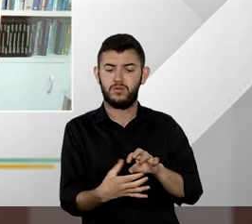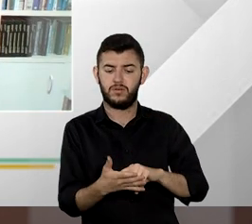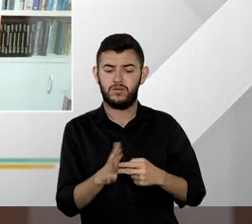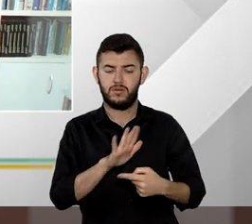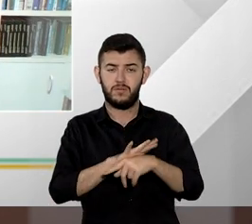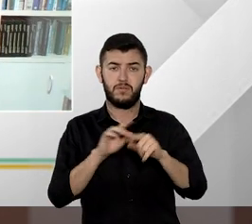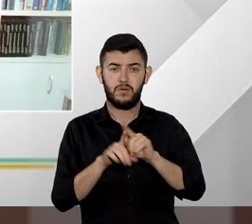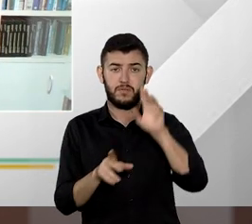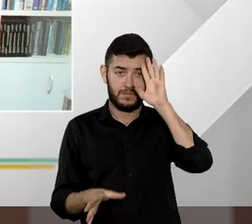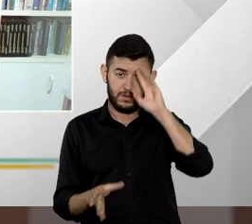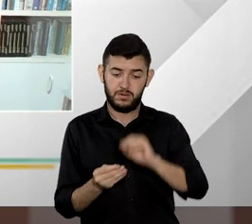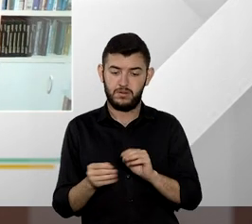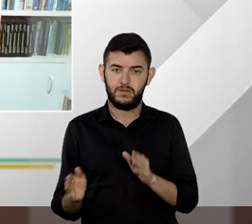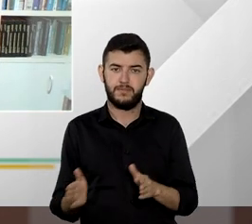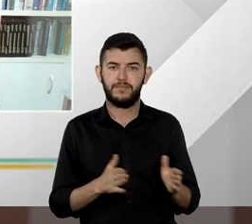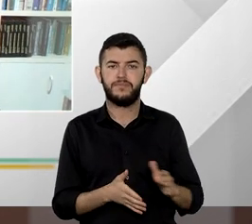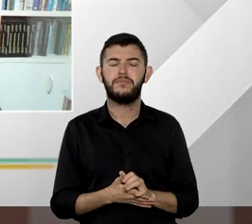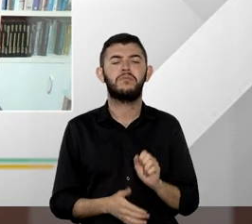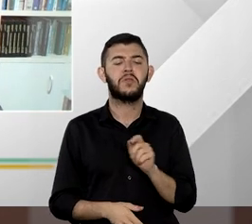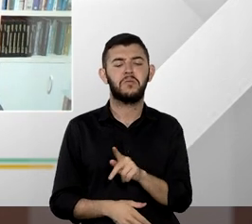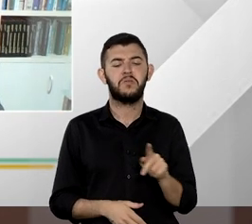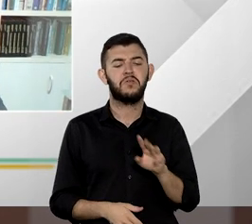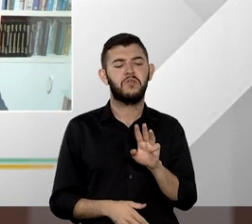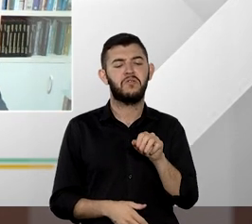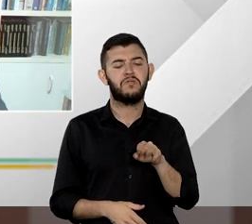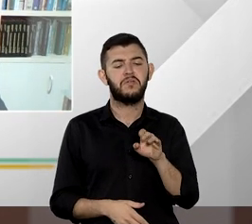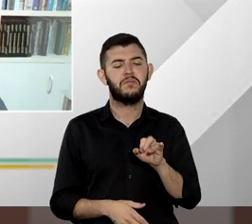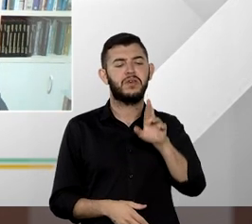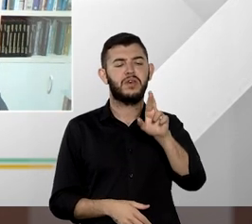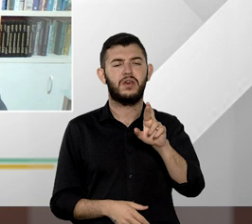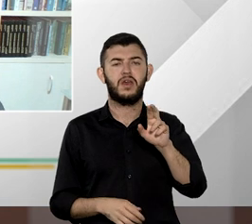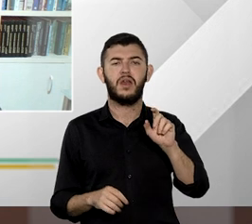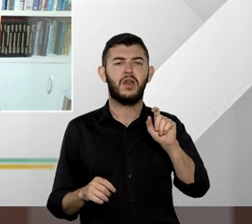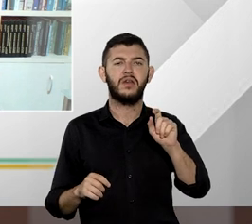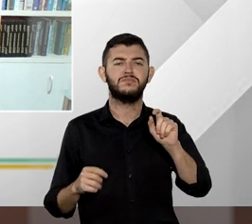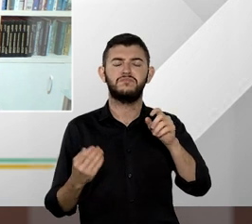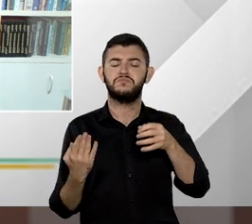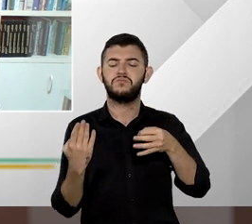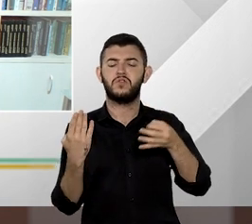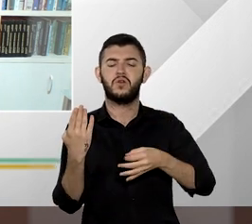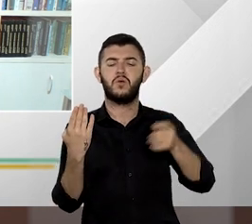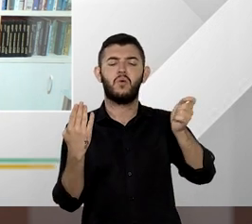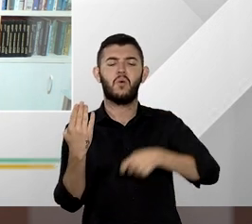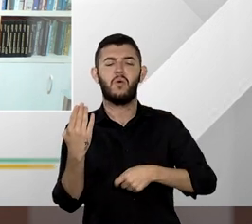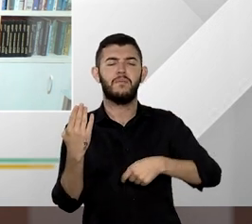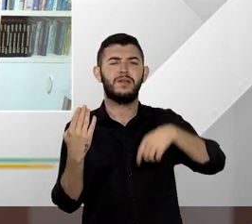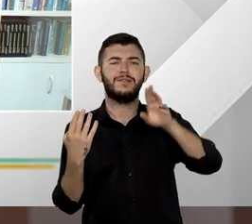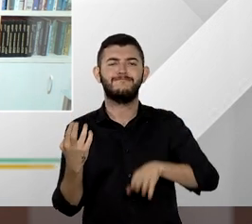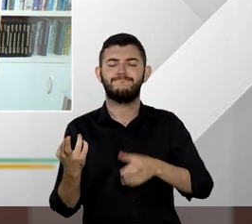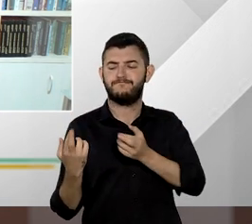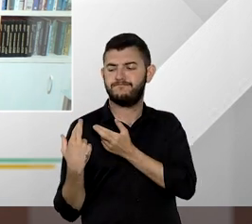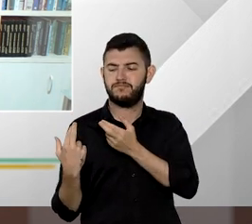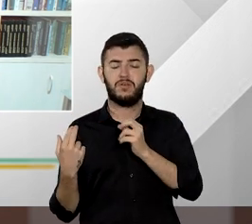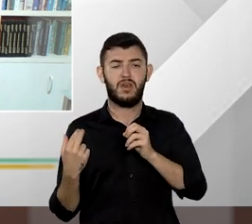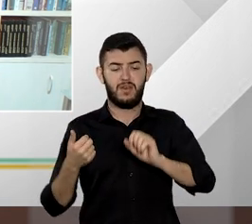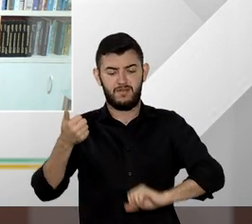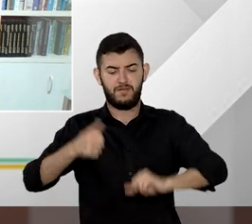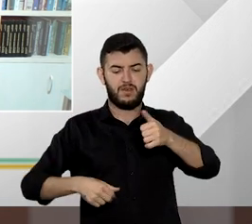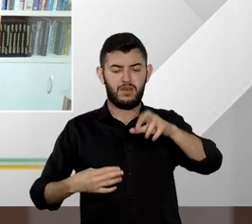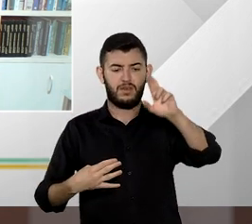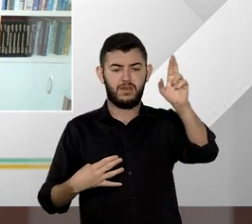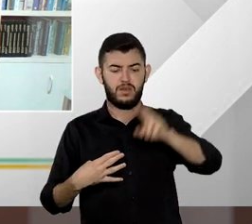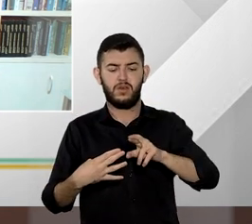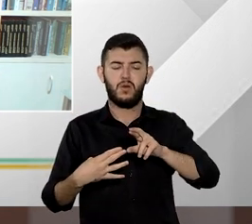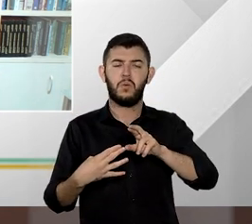agora professor Vambi de quem será a competência a quem caberá a análise do cabimento ou não de recurso especial